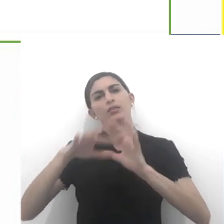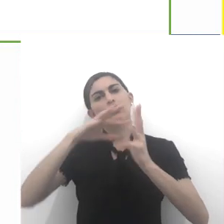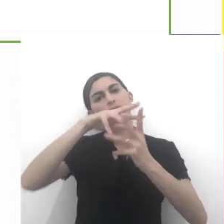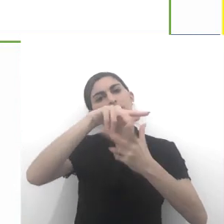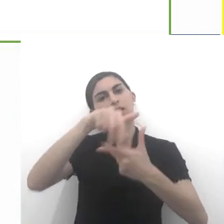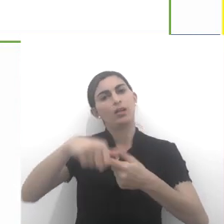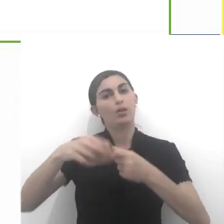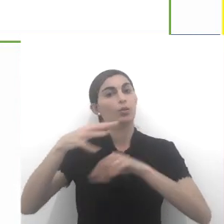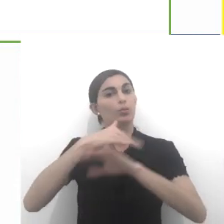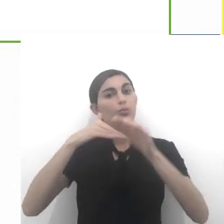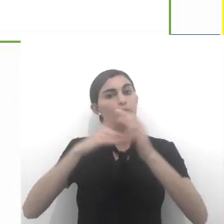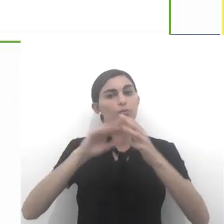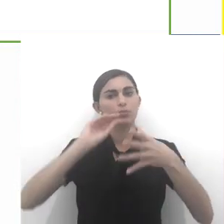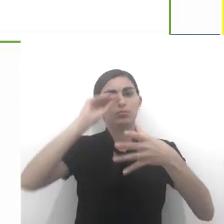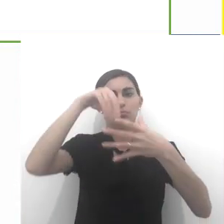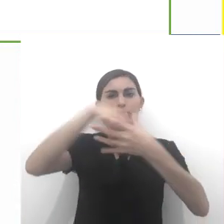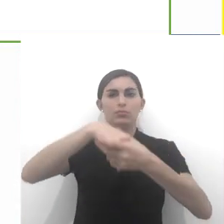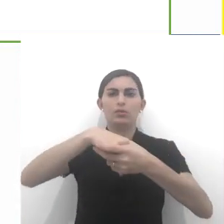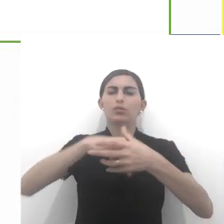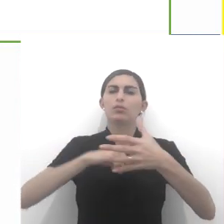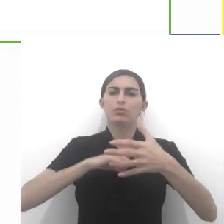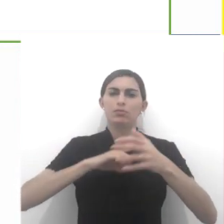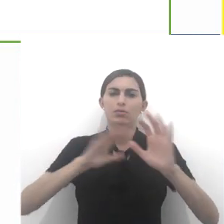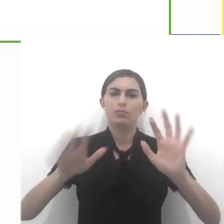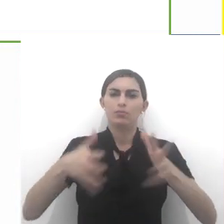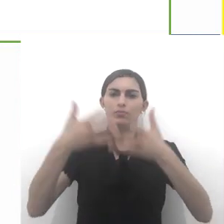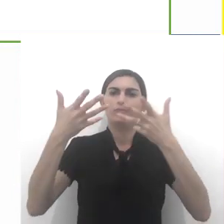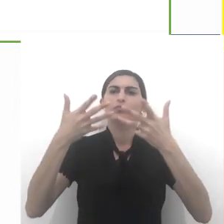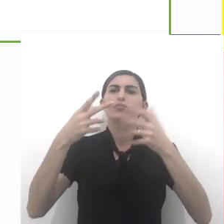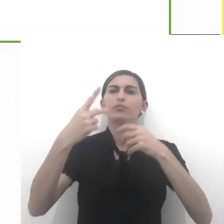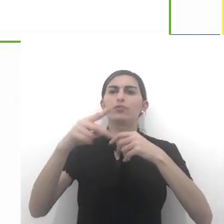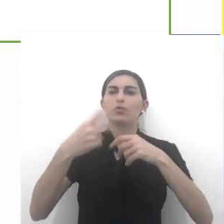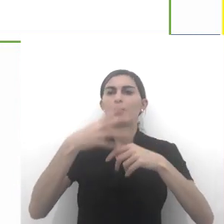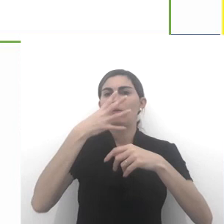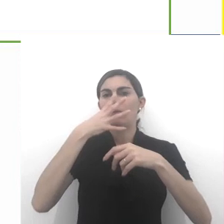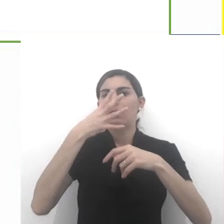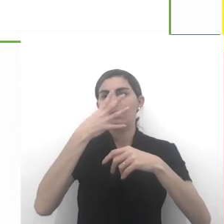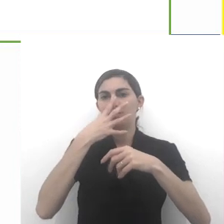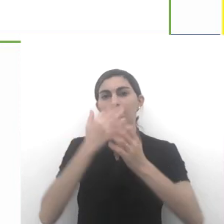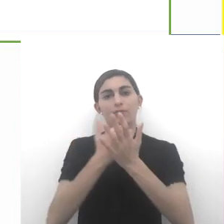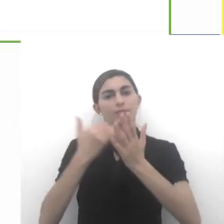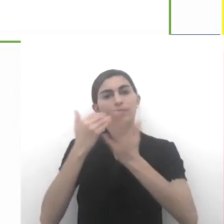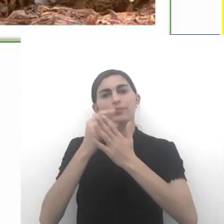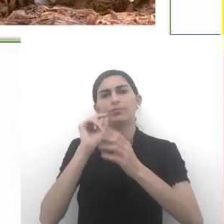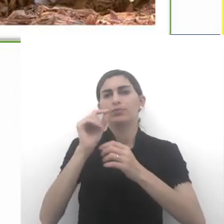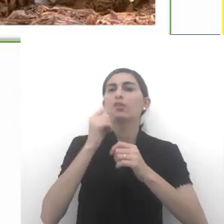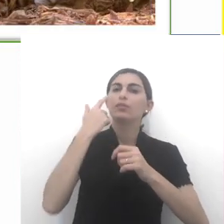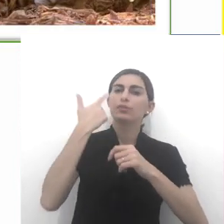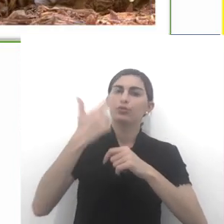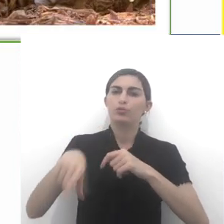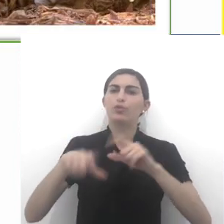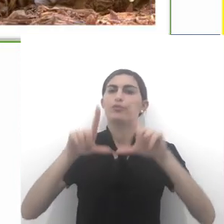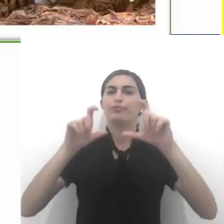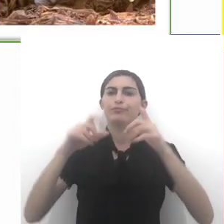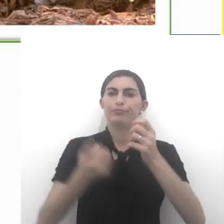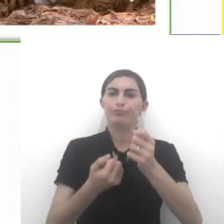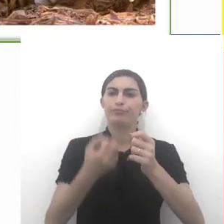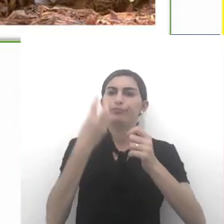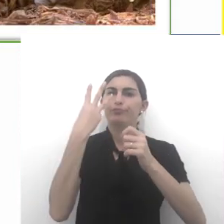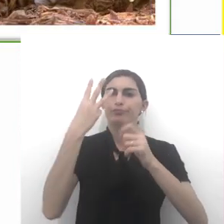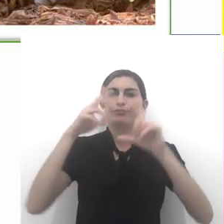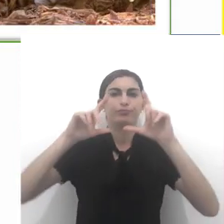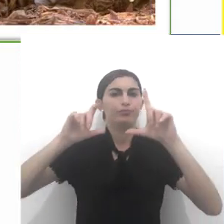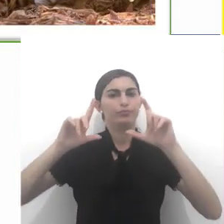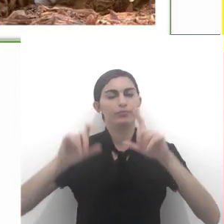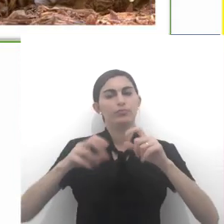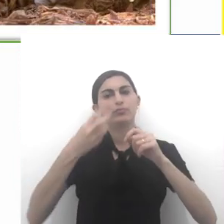Terra e de tudo que está nela e dela provém. Daí, observamos, mais uma vez, na tela, as três